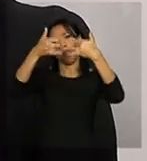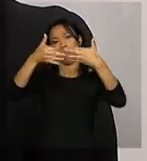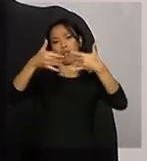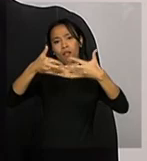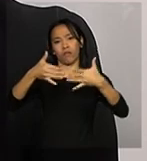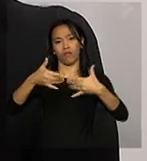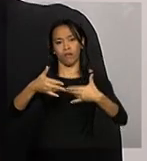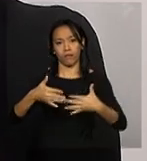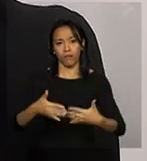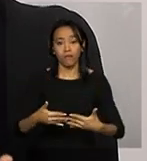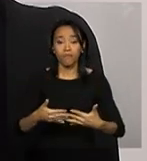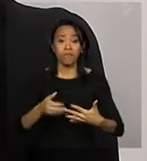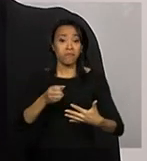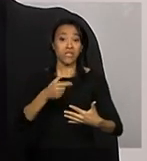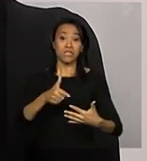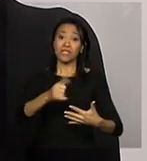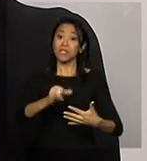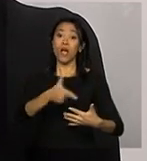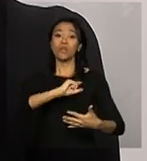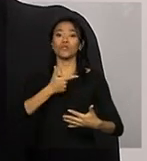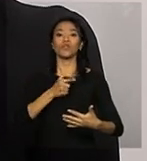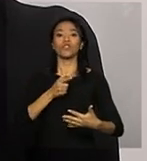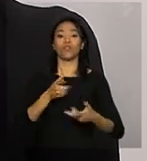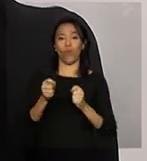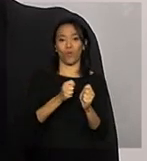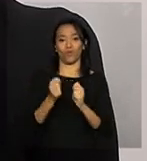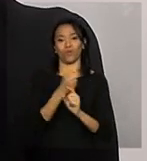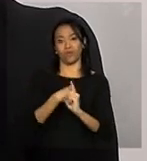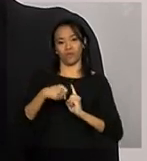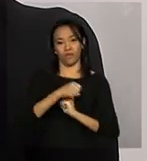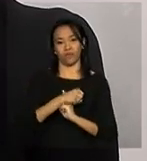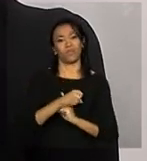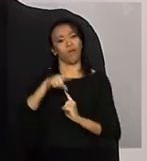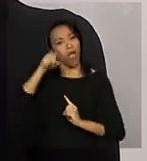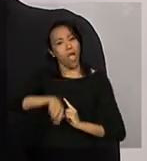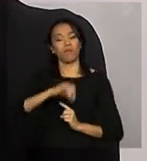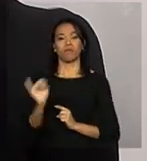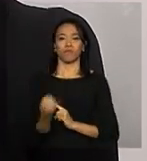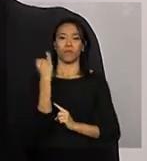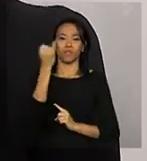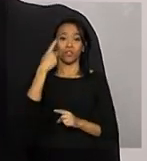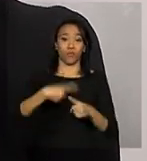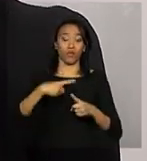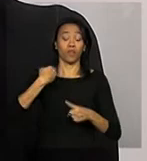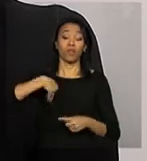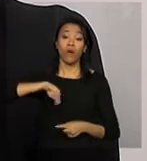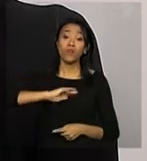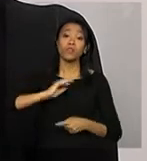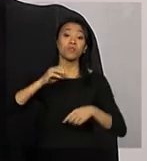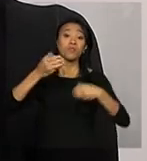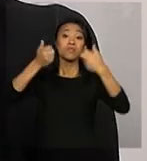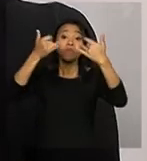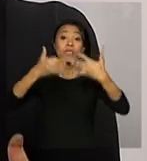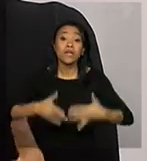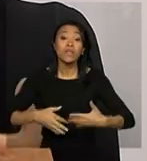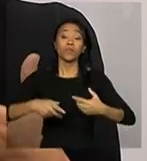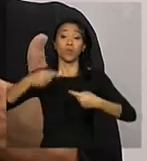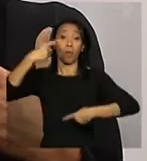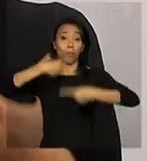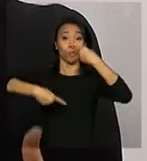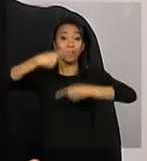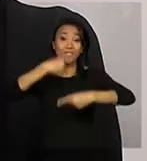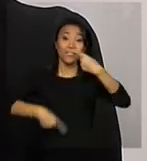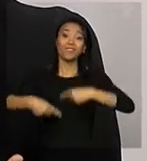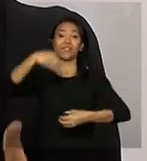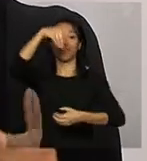único de essência social, sem o controle social. Isso é muito importante porque nós estamos falando de uma política pública que se